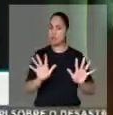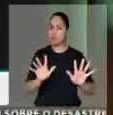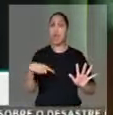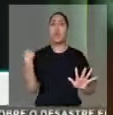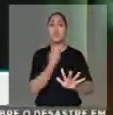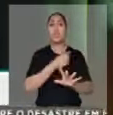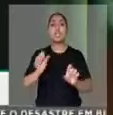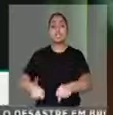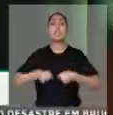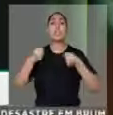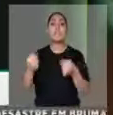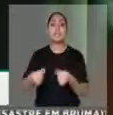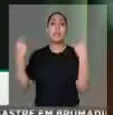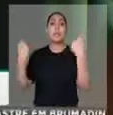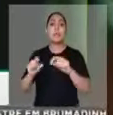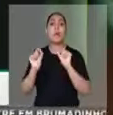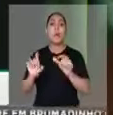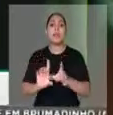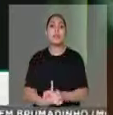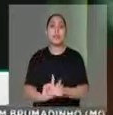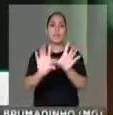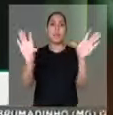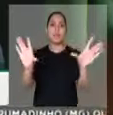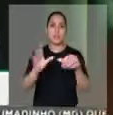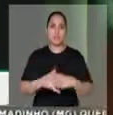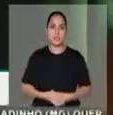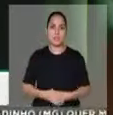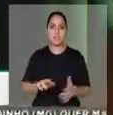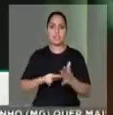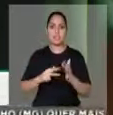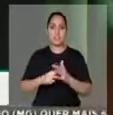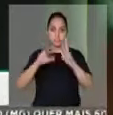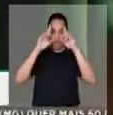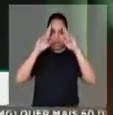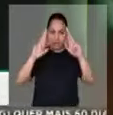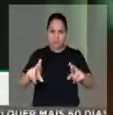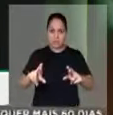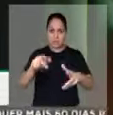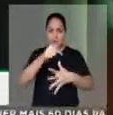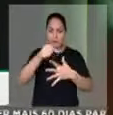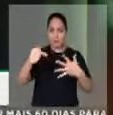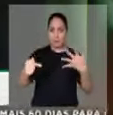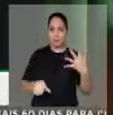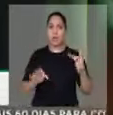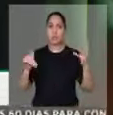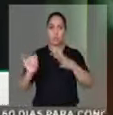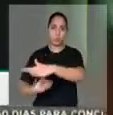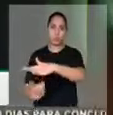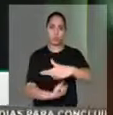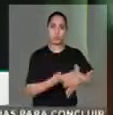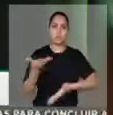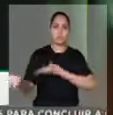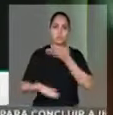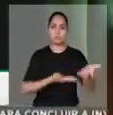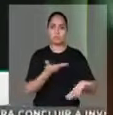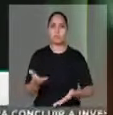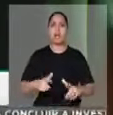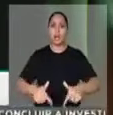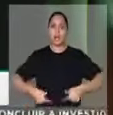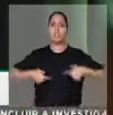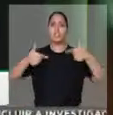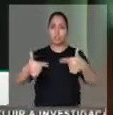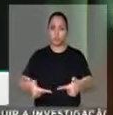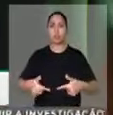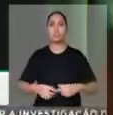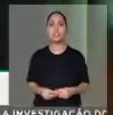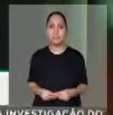precisamos defender. que é a democracia, que é o limite e o respeito entre as instituições. Essa atitude, presidente Rodrigo Maia,